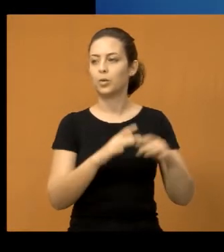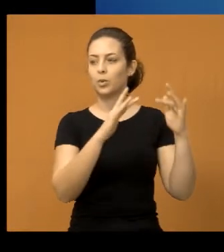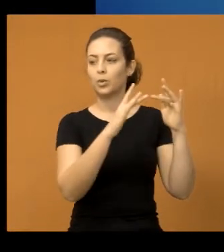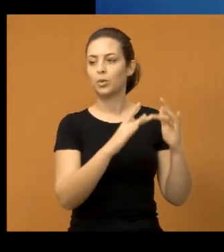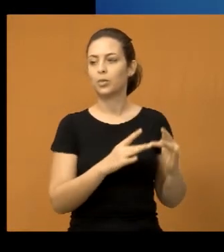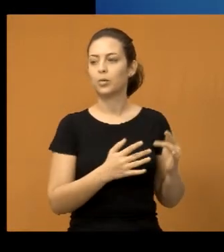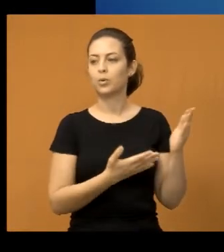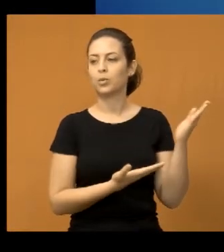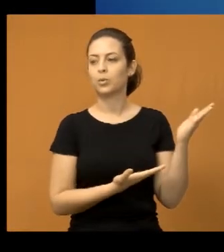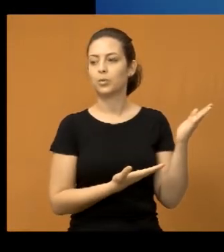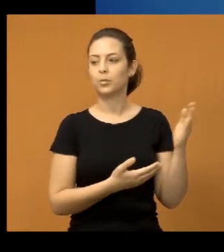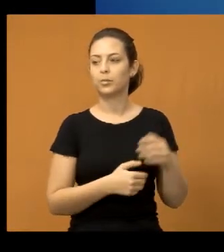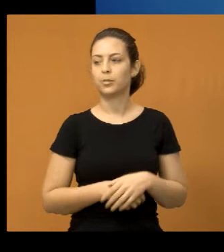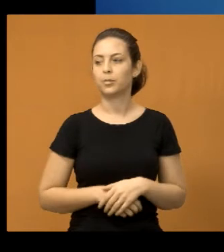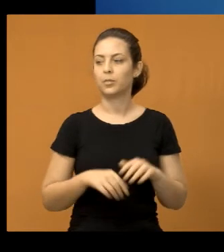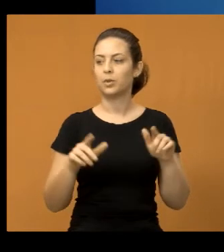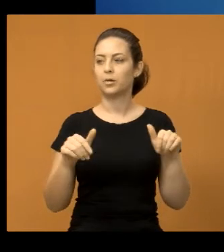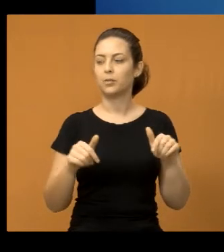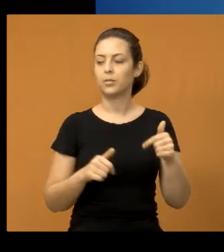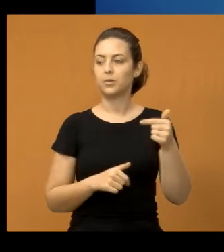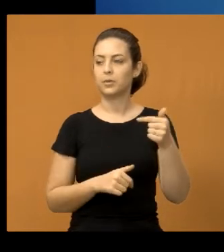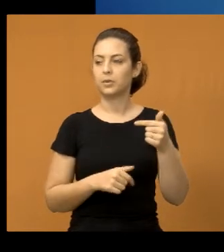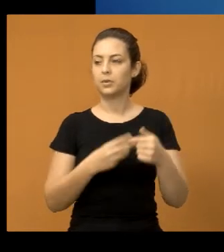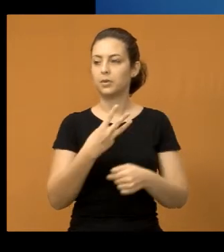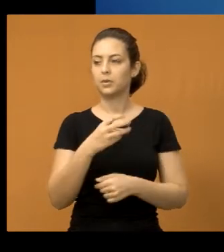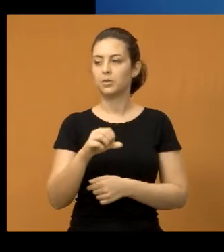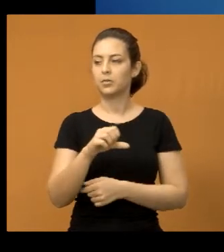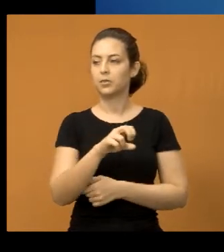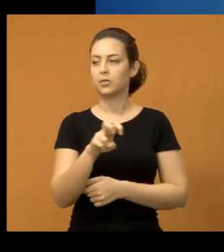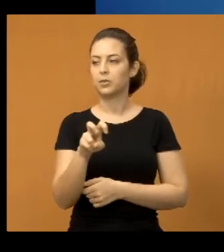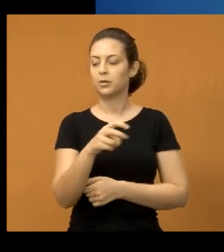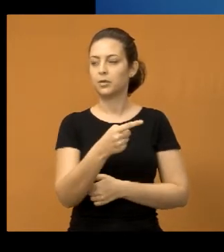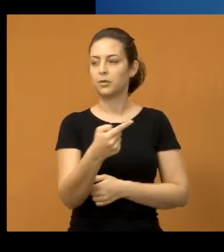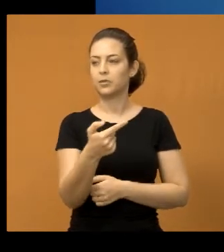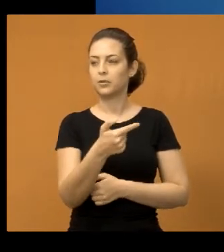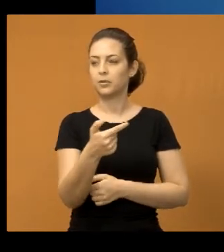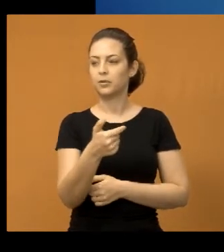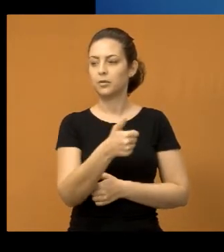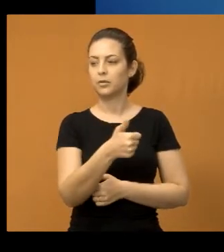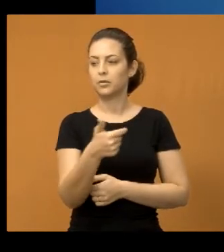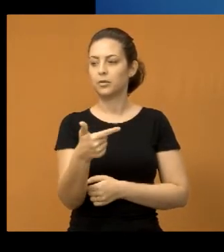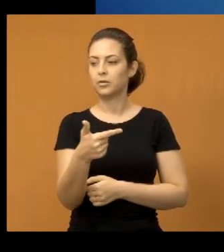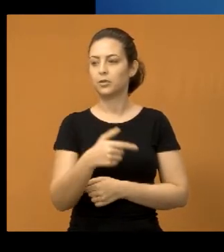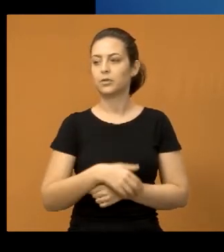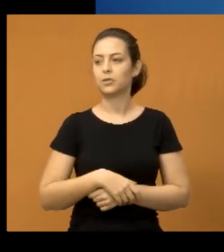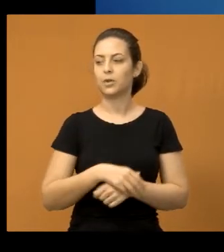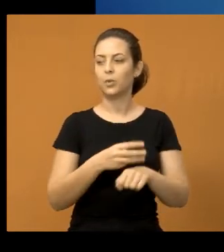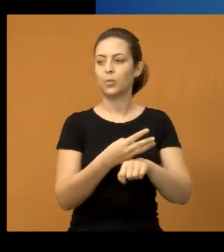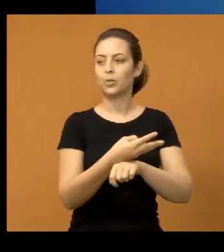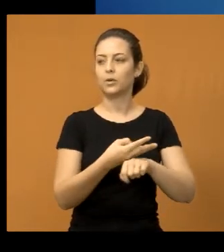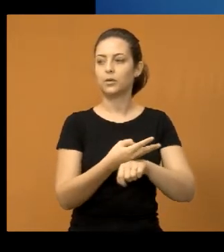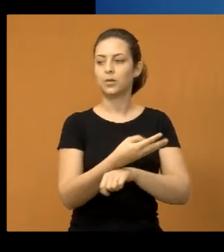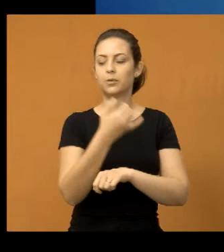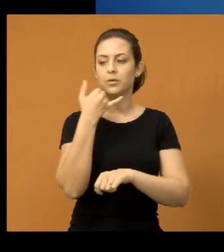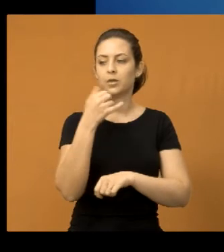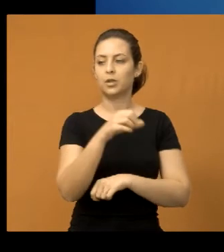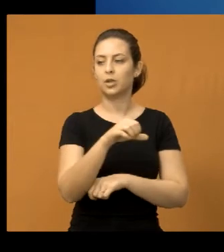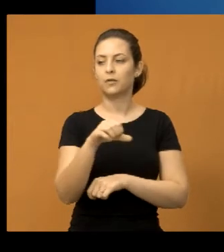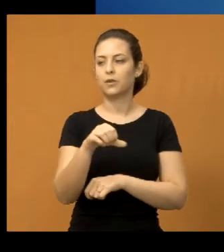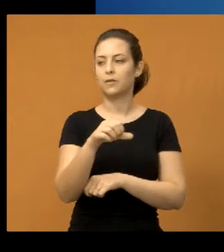contatos ali, gabinete 7, telefone 3955-2212, e o WhatsApp ali também, o celular, que é